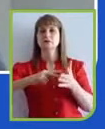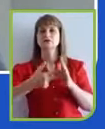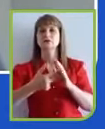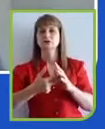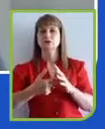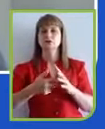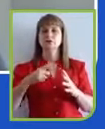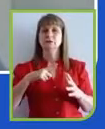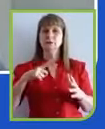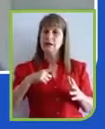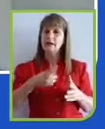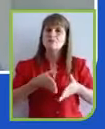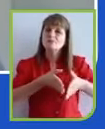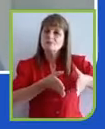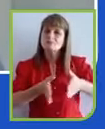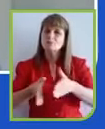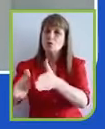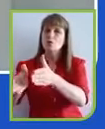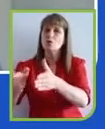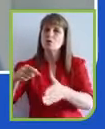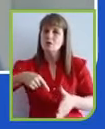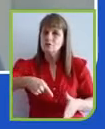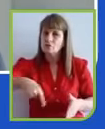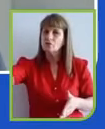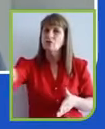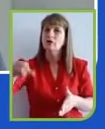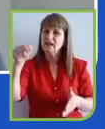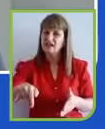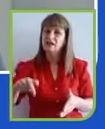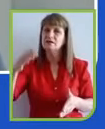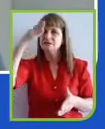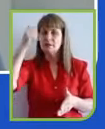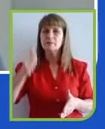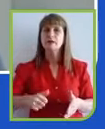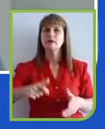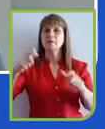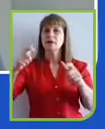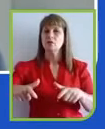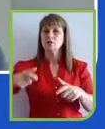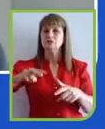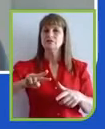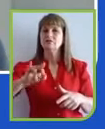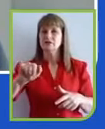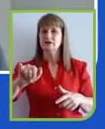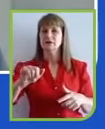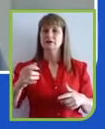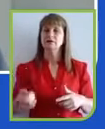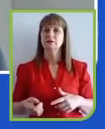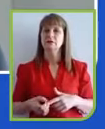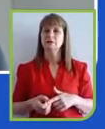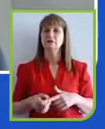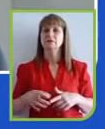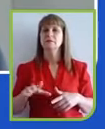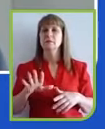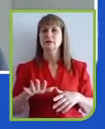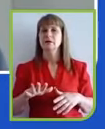nesse sentido que eu quero ir, como solução, ajudar. Mas a urgência da regeneração coloca a intensidade,